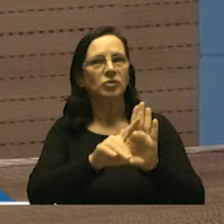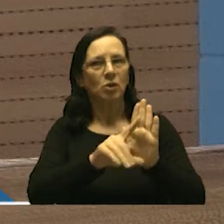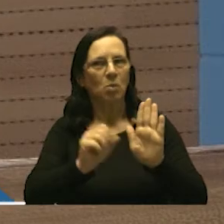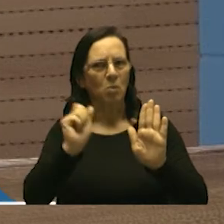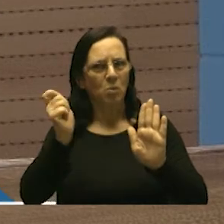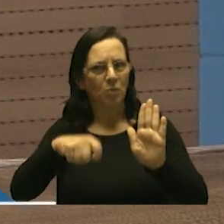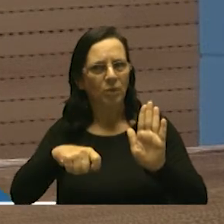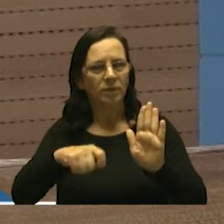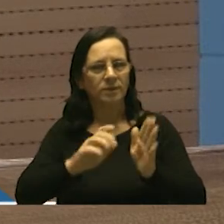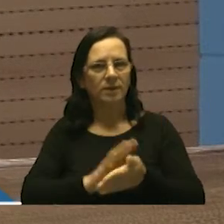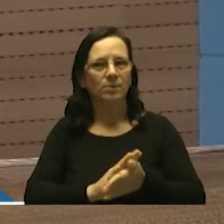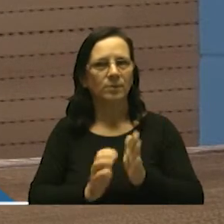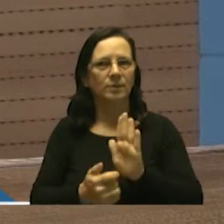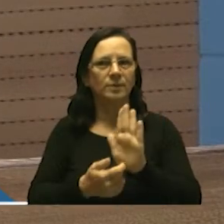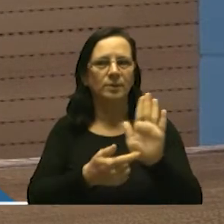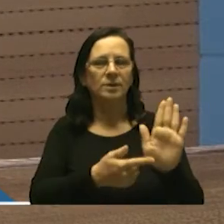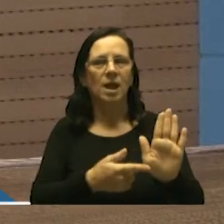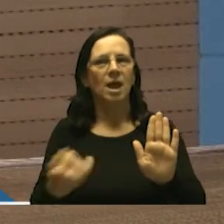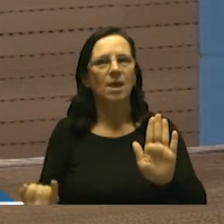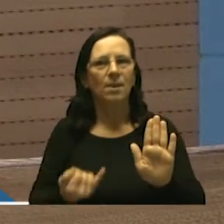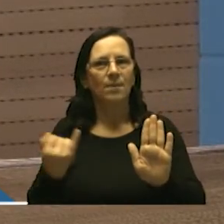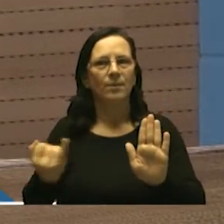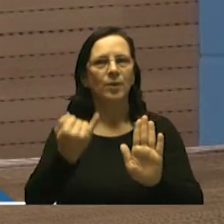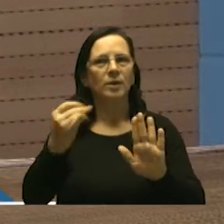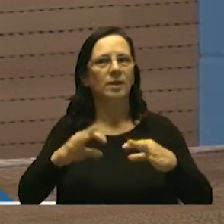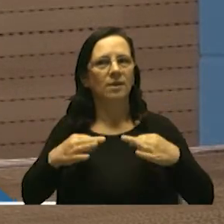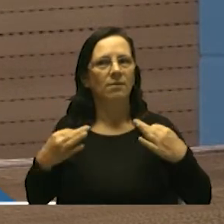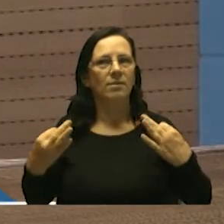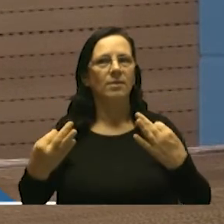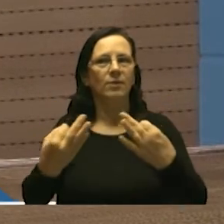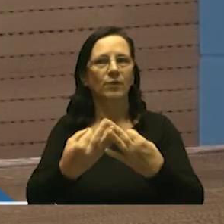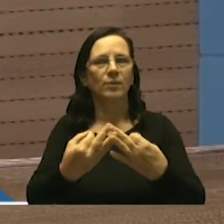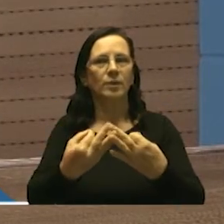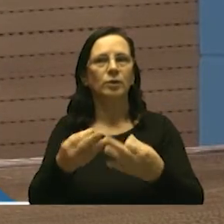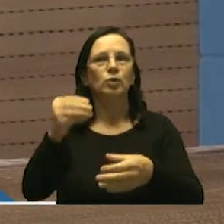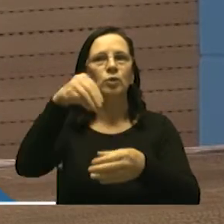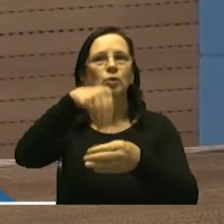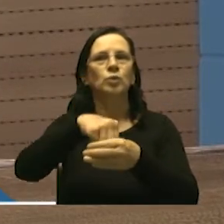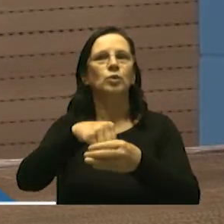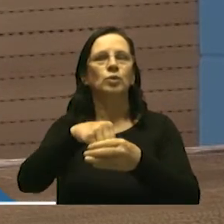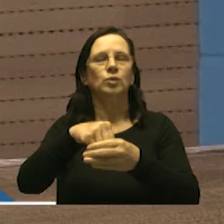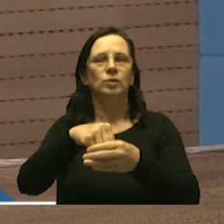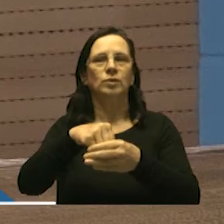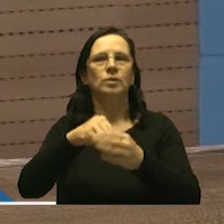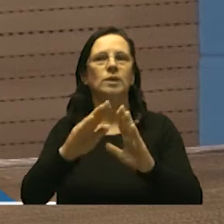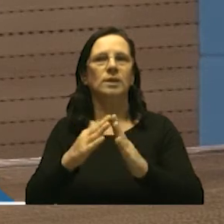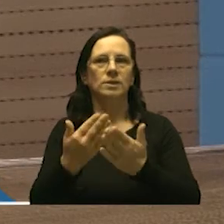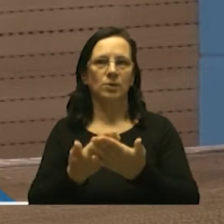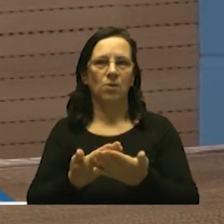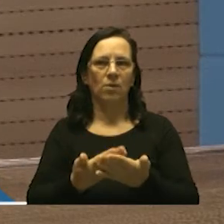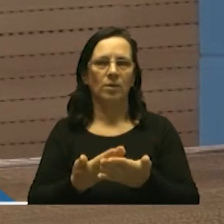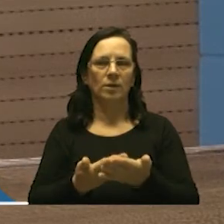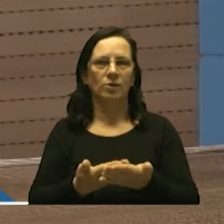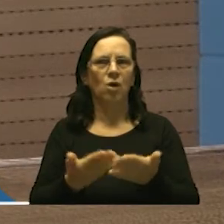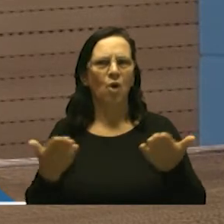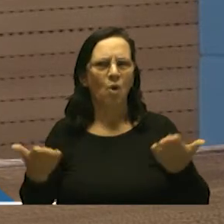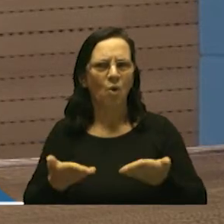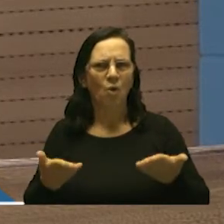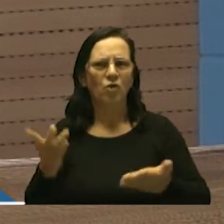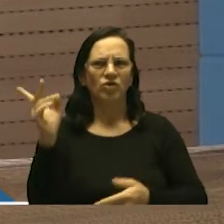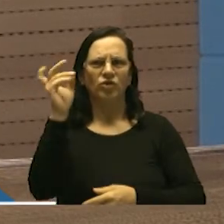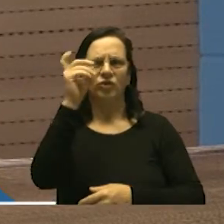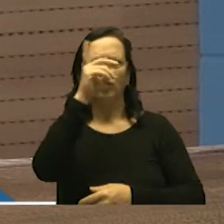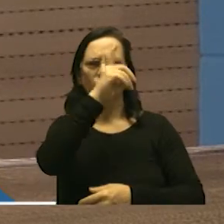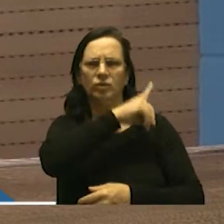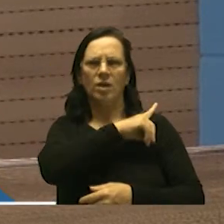que nós possamos mostrar a importância da família na escola hoje nós já temos uma dificuldade de trazer